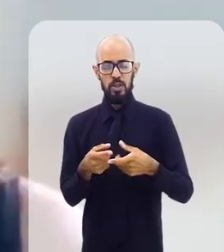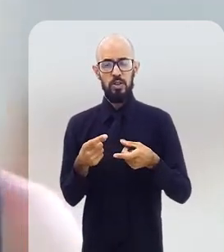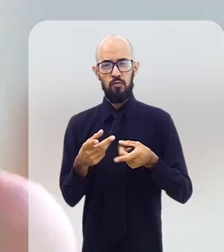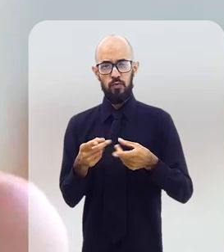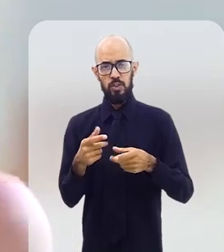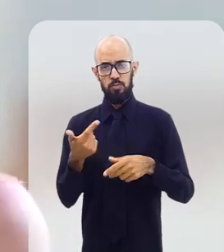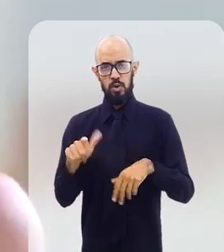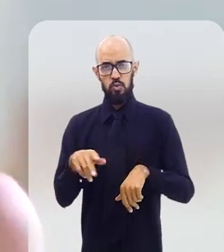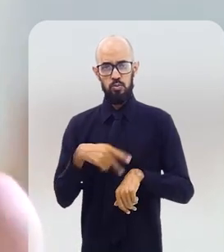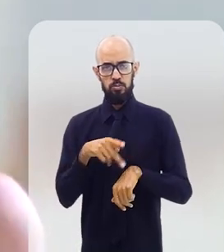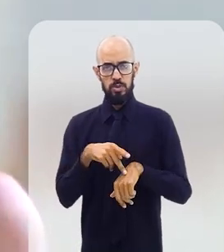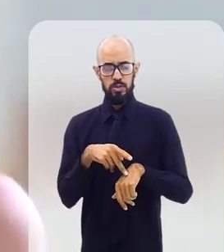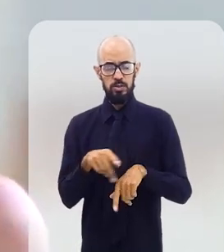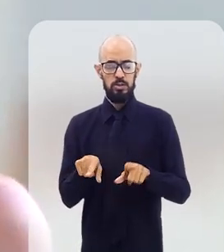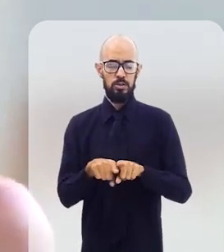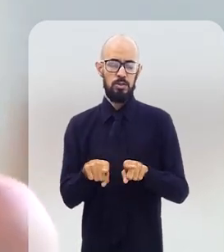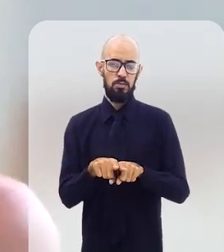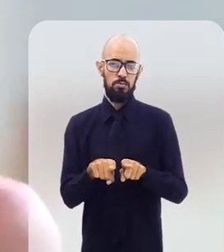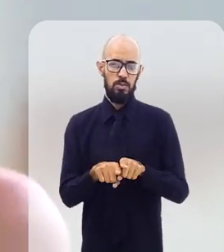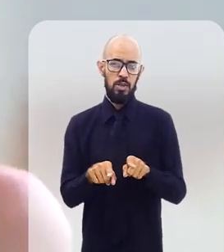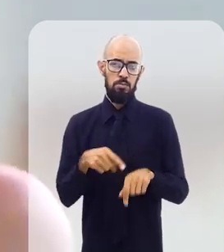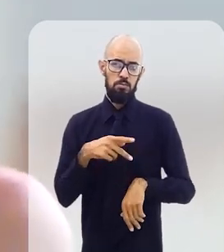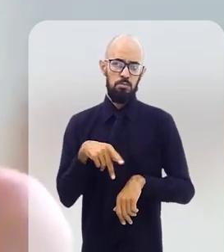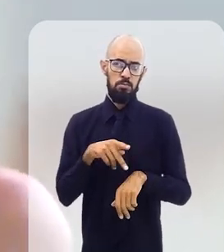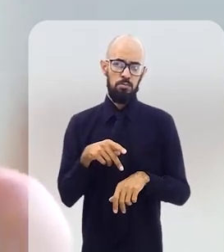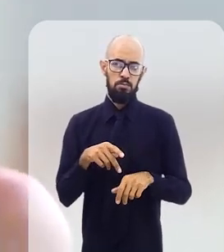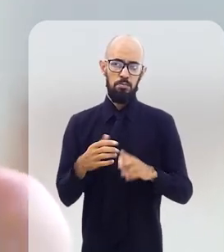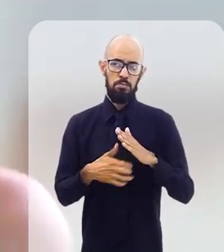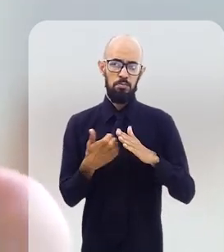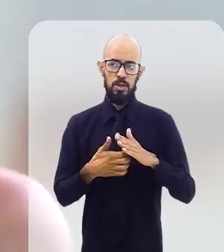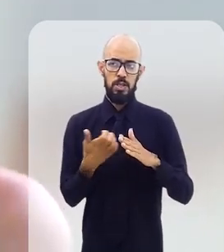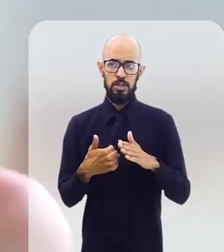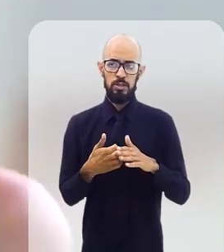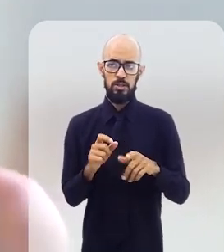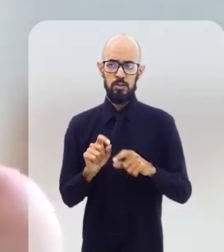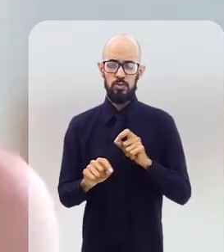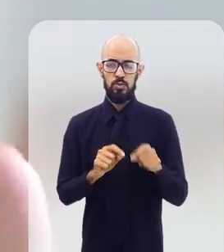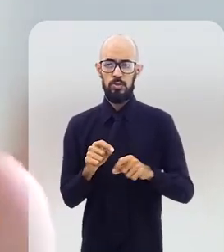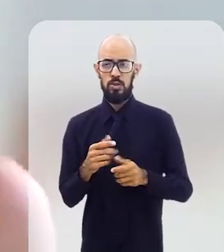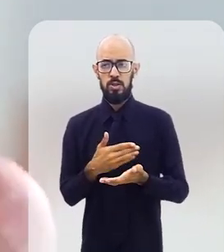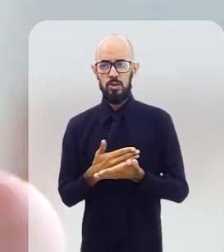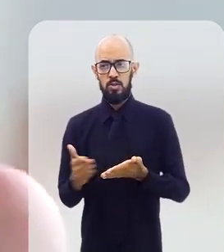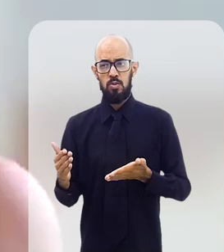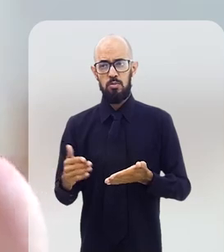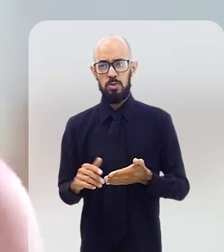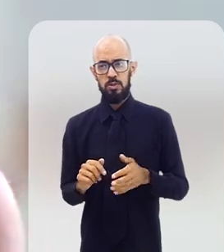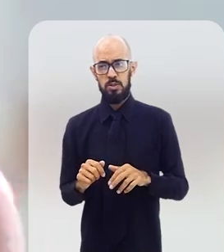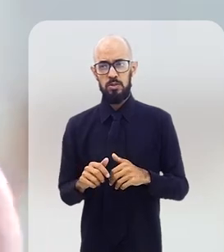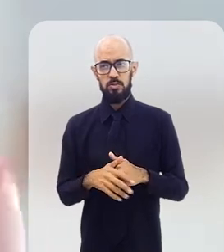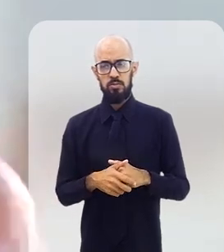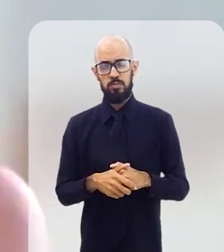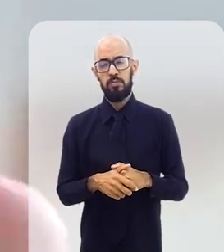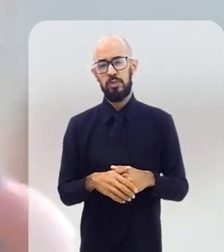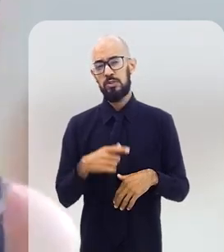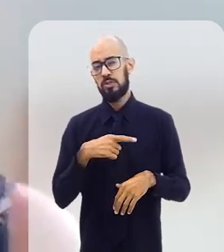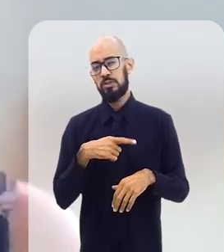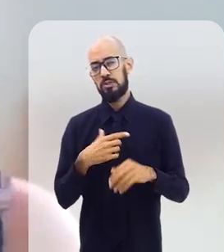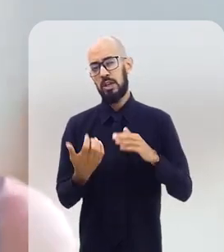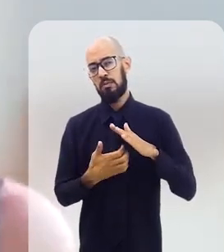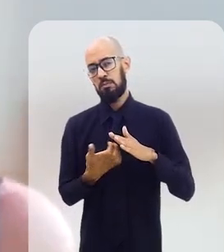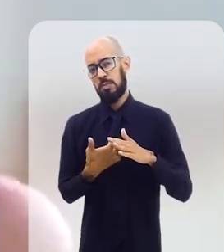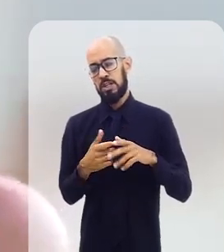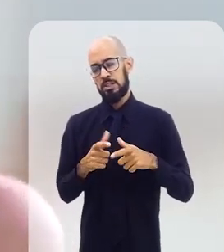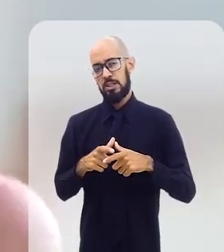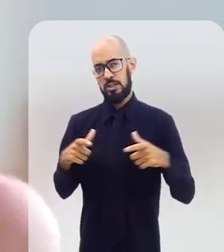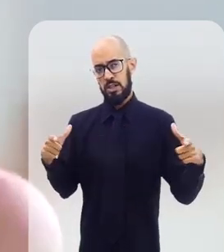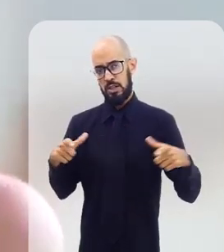exportam. A gente tem pequenas empresas que... Na verdade, a tem grandes empresas que começaram